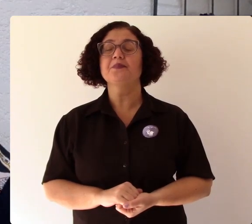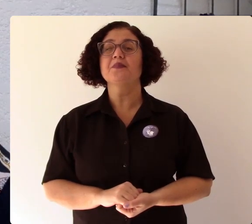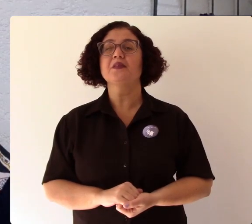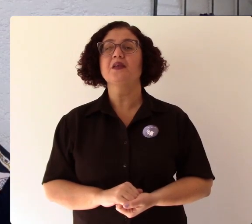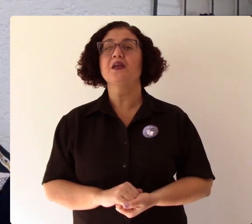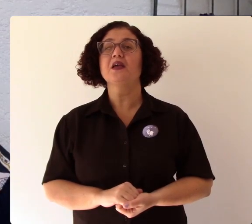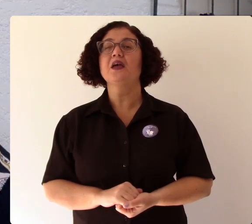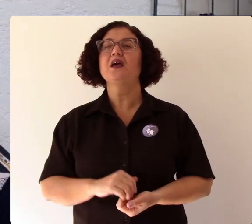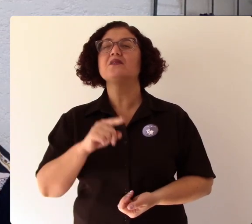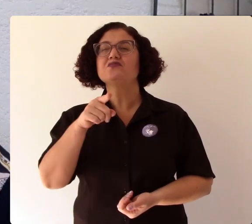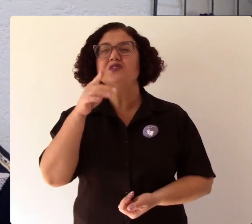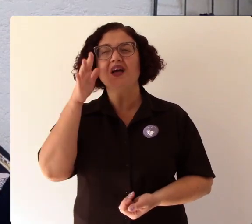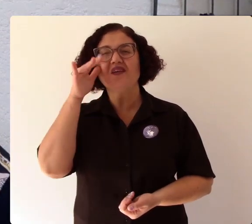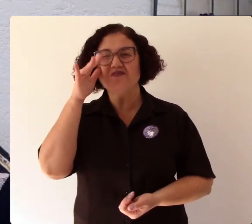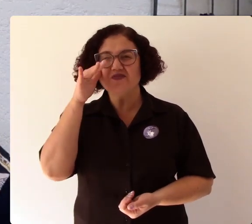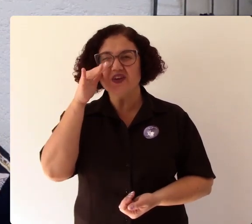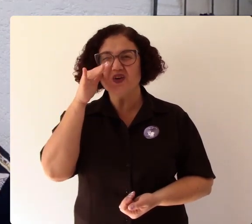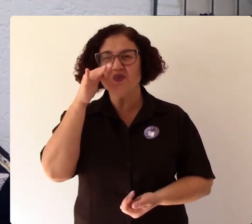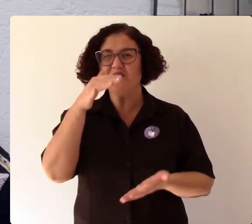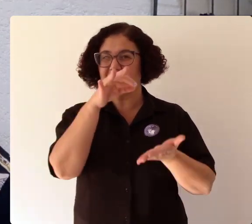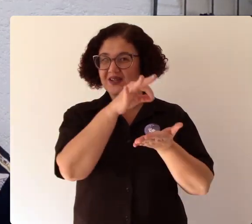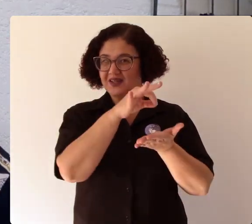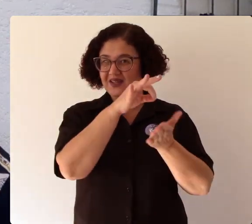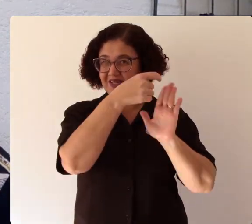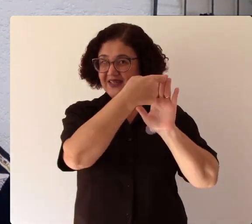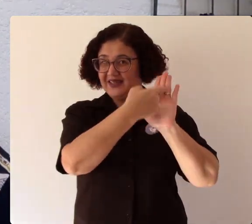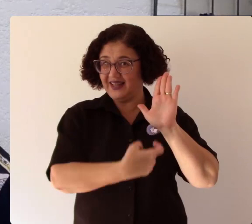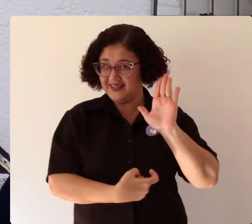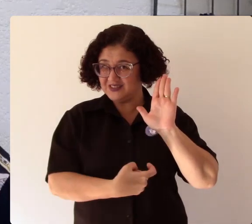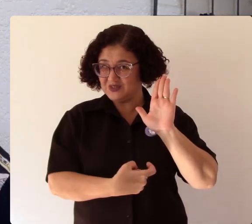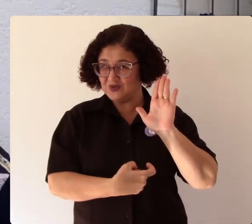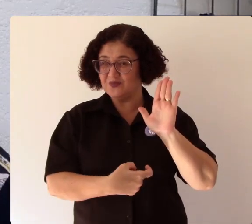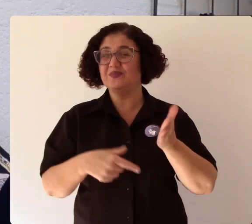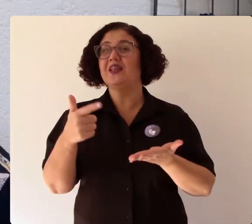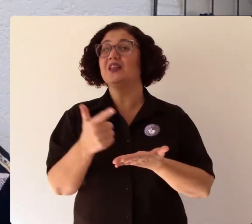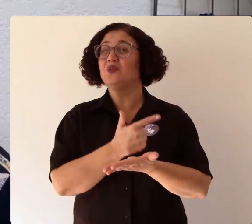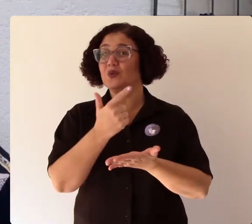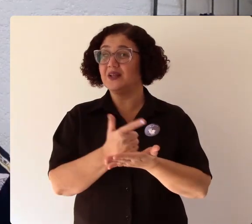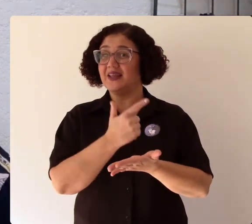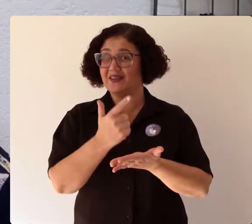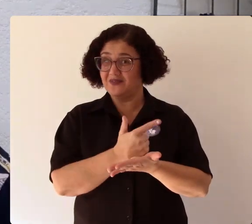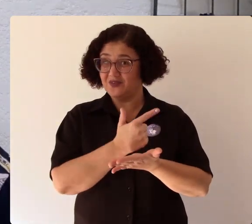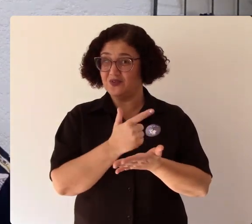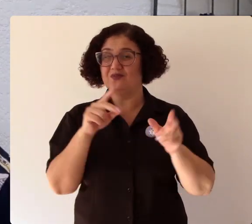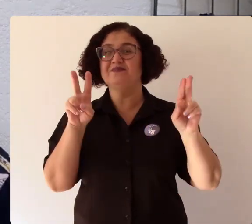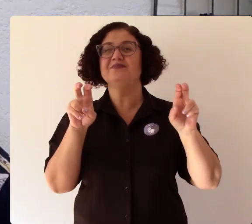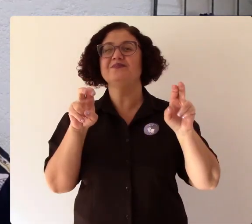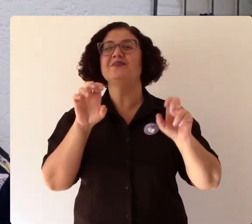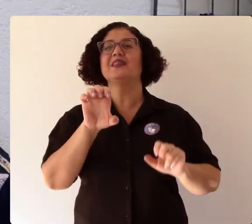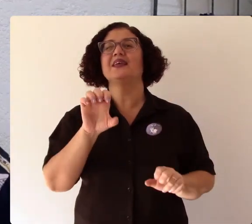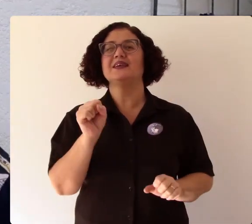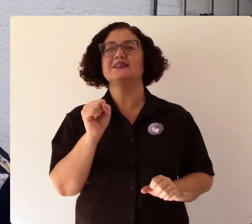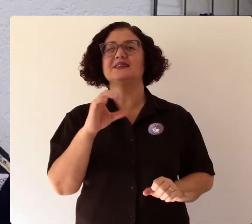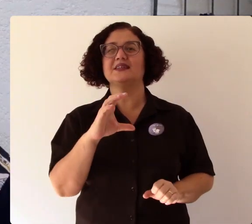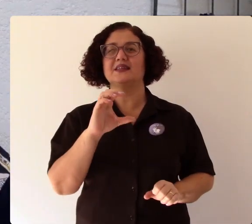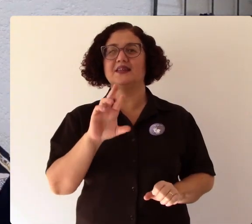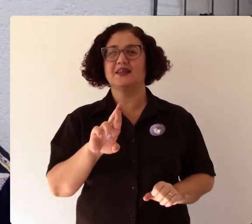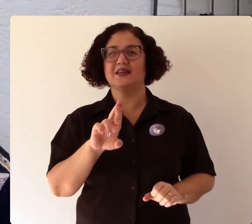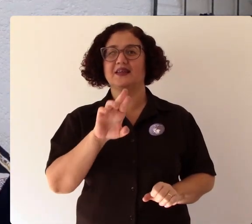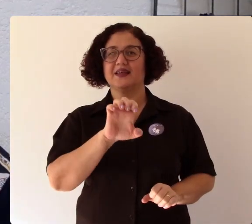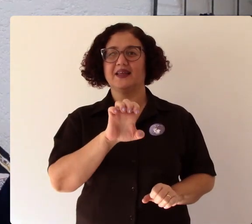Nesse pequeno trecho, nesse fragmento do livro Escrever, de Urras vai nos dizendo